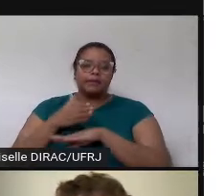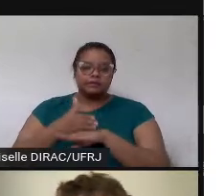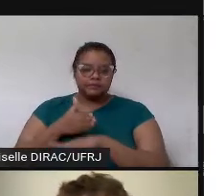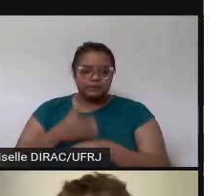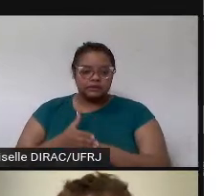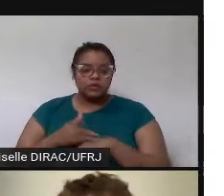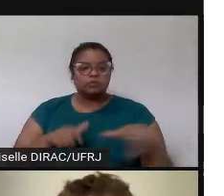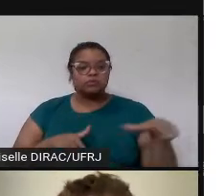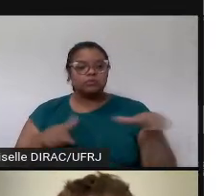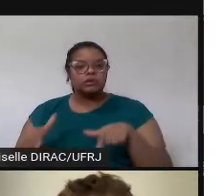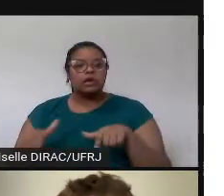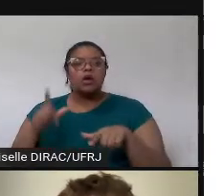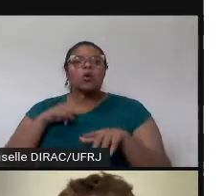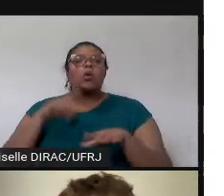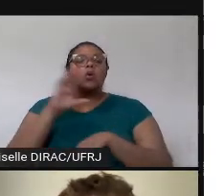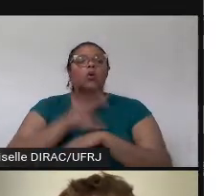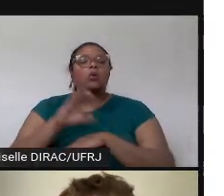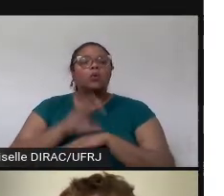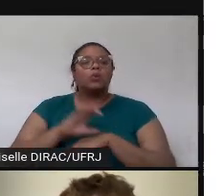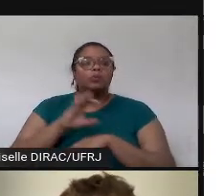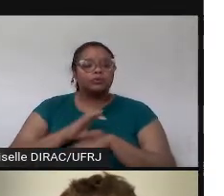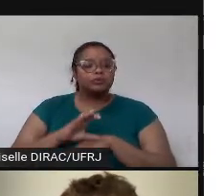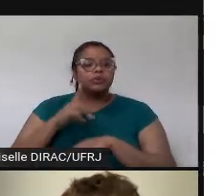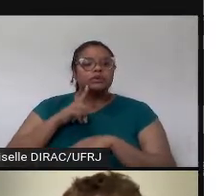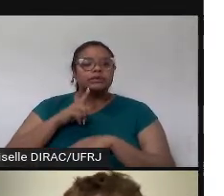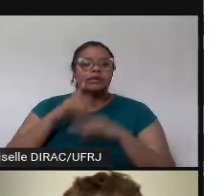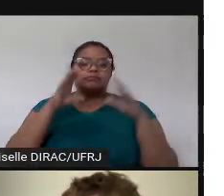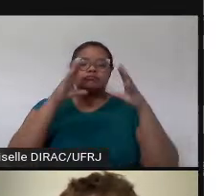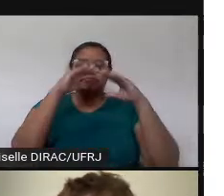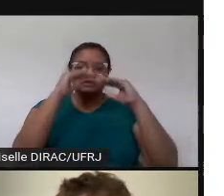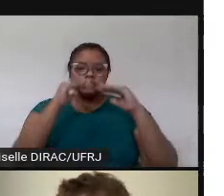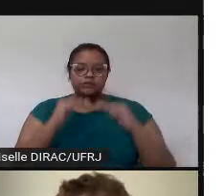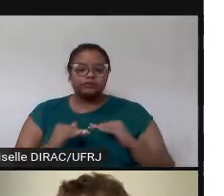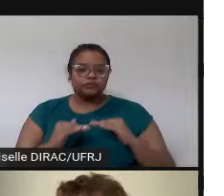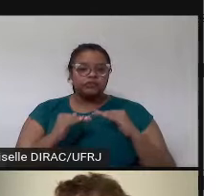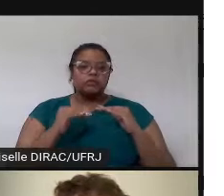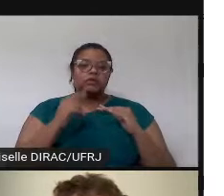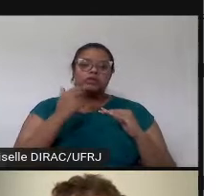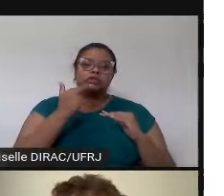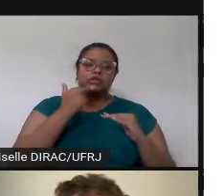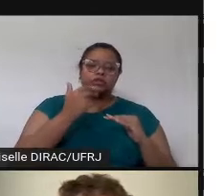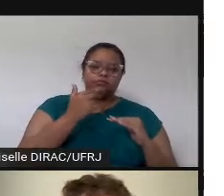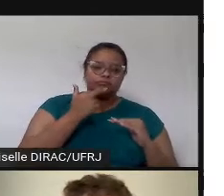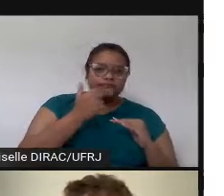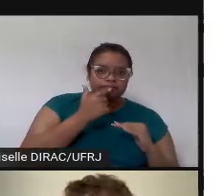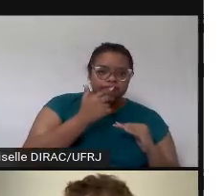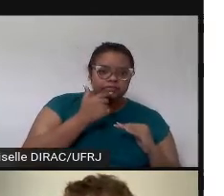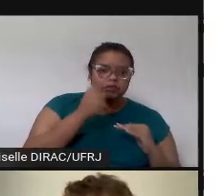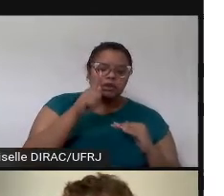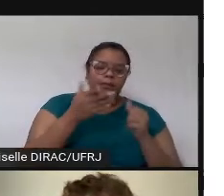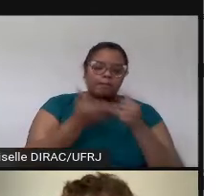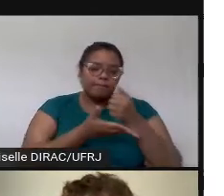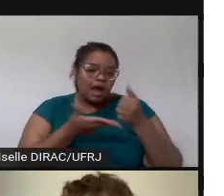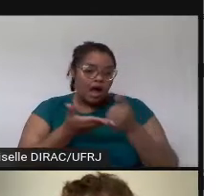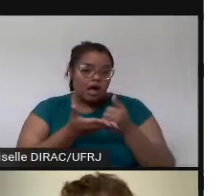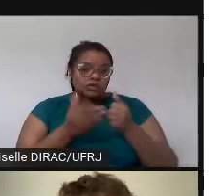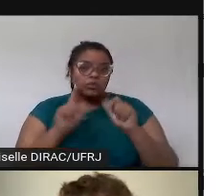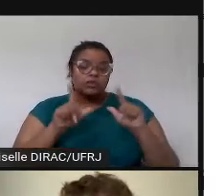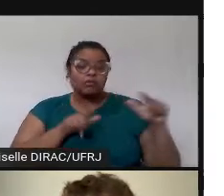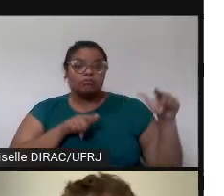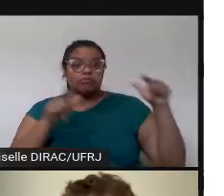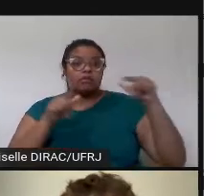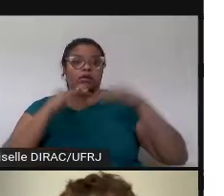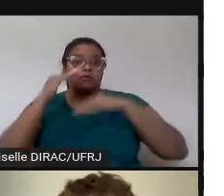Os cursos são divididos por nível de proficiência, então você vai ter cursos de nível básico, nível avançado.